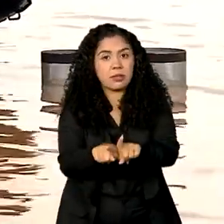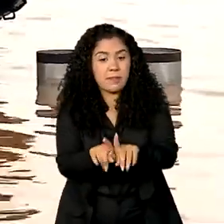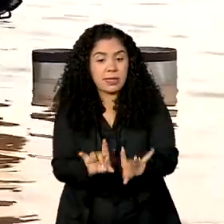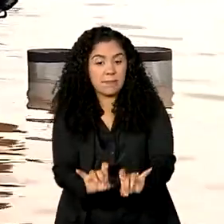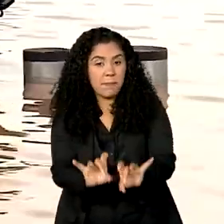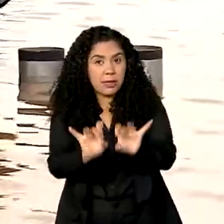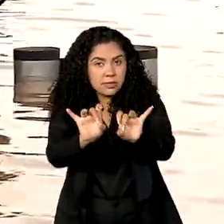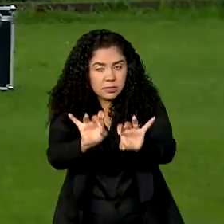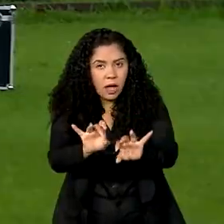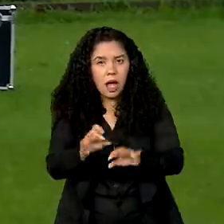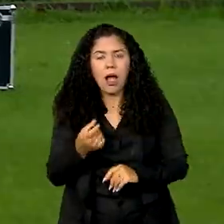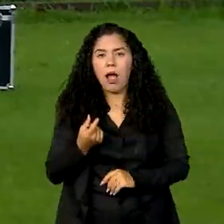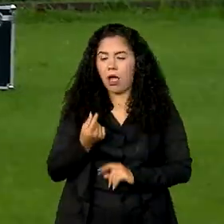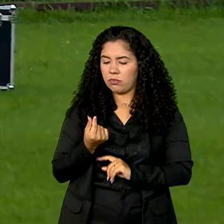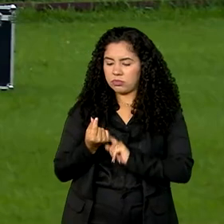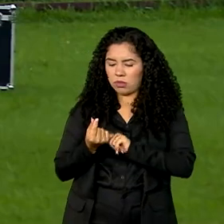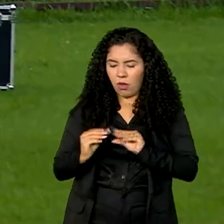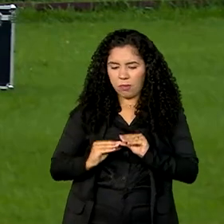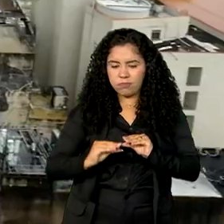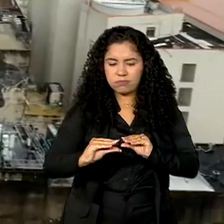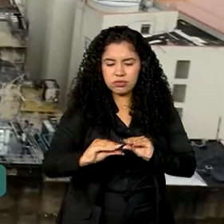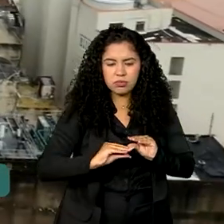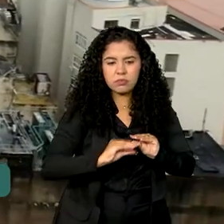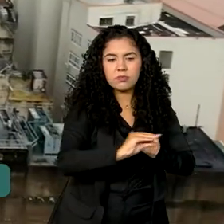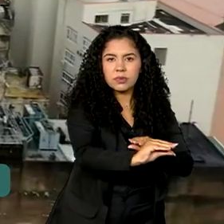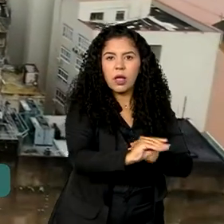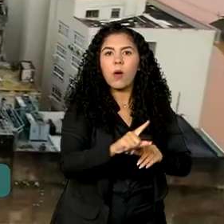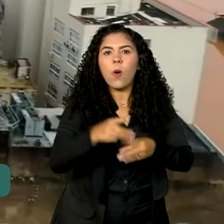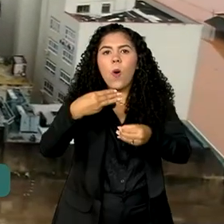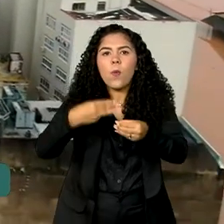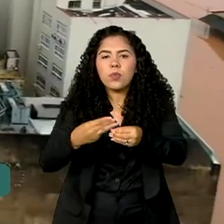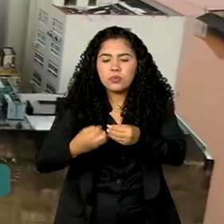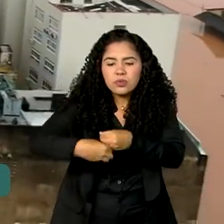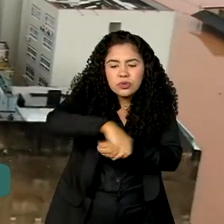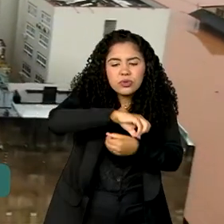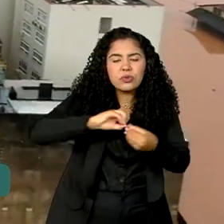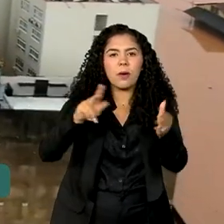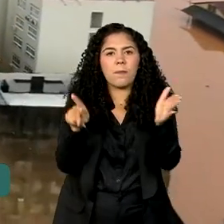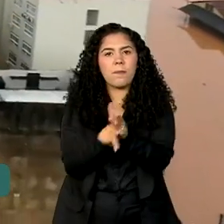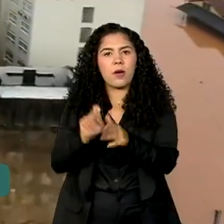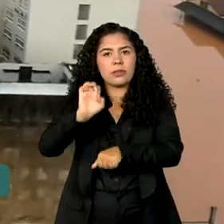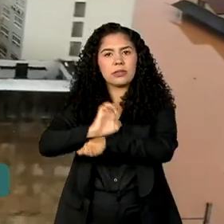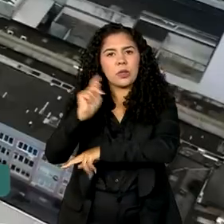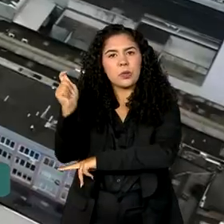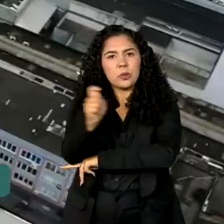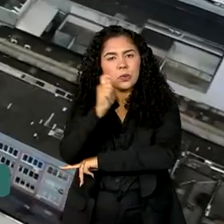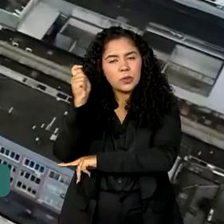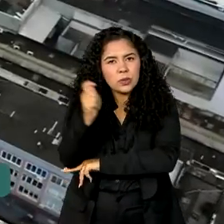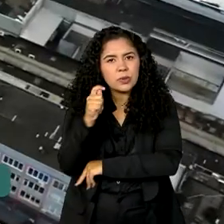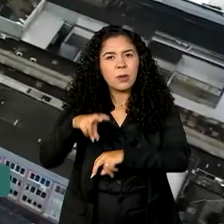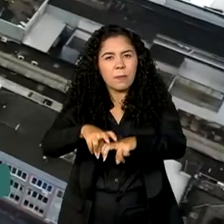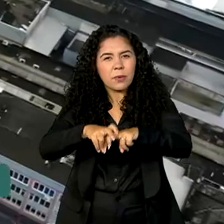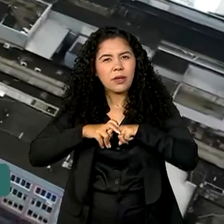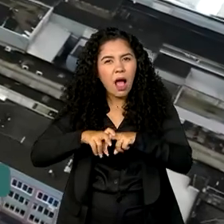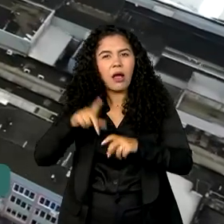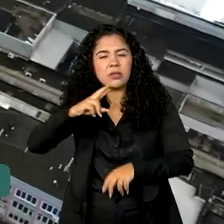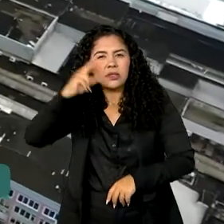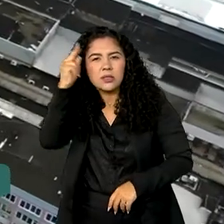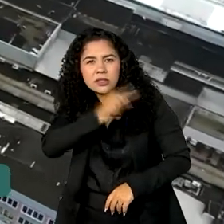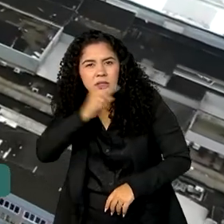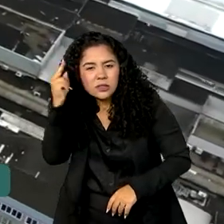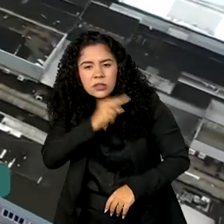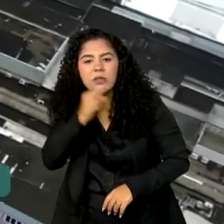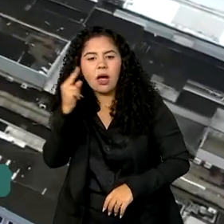dinheiro vai auxiliar os municípios gaúchos na recuperação após estado de calamidade pública e